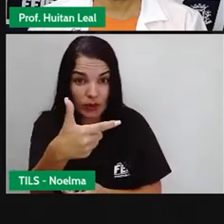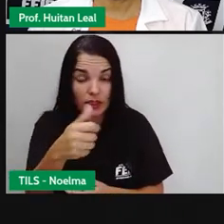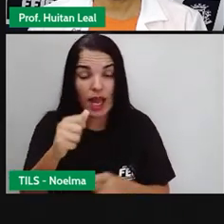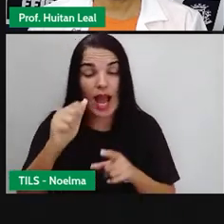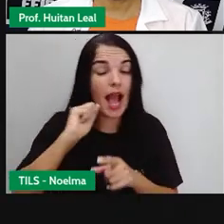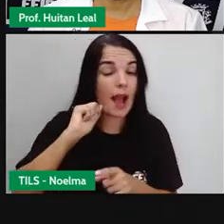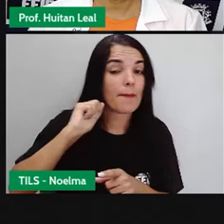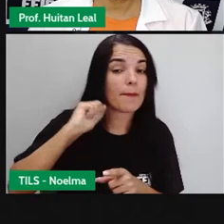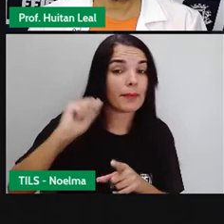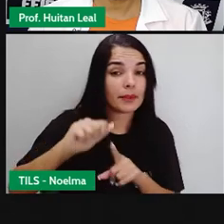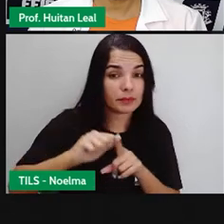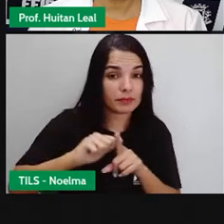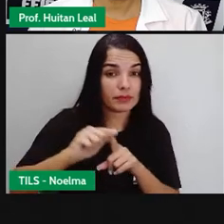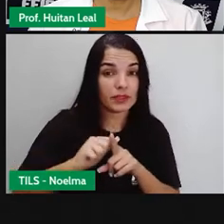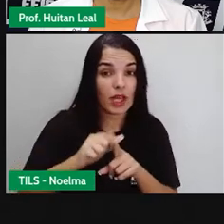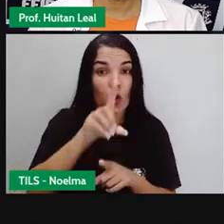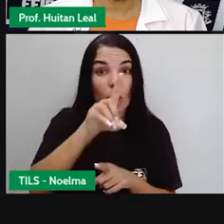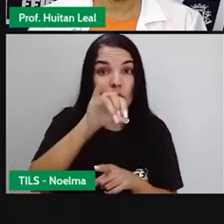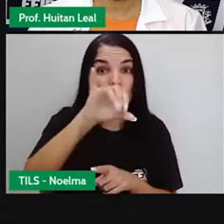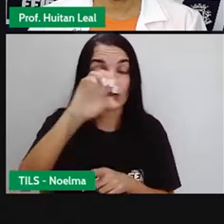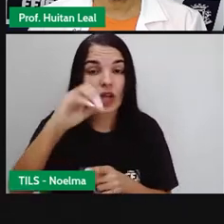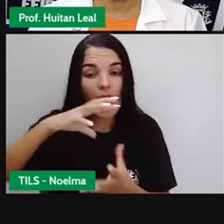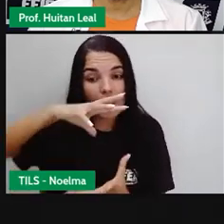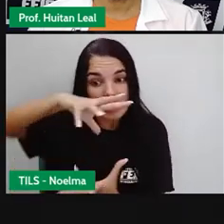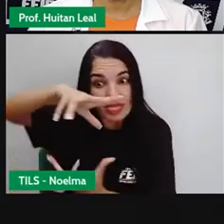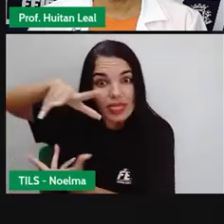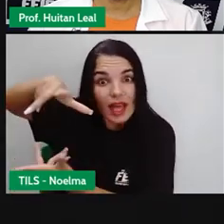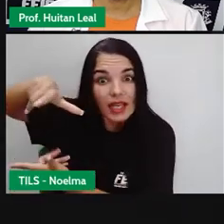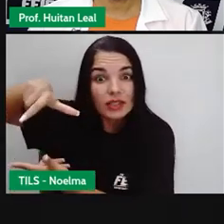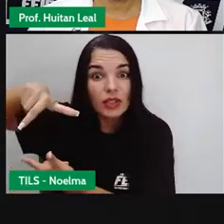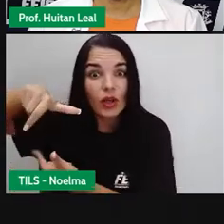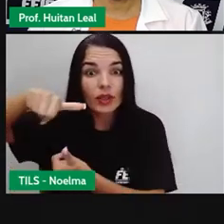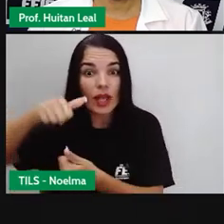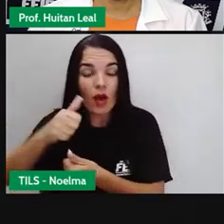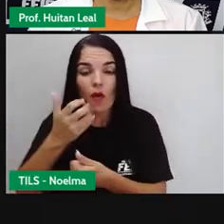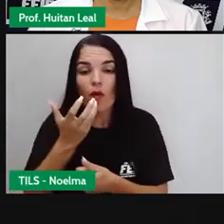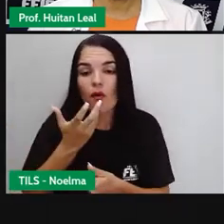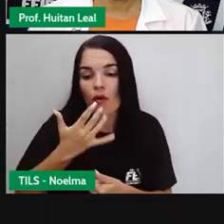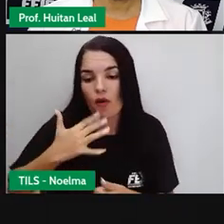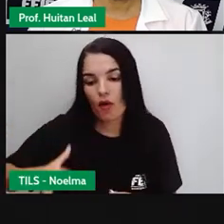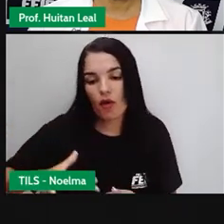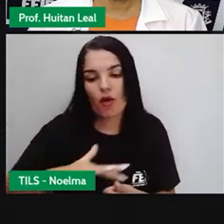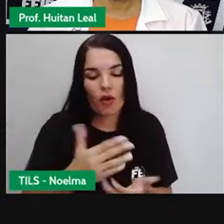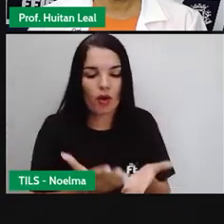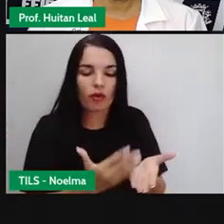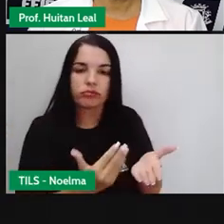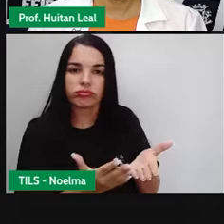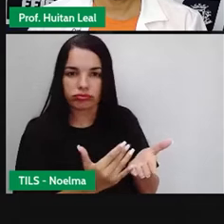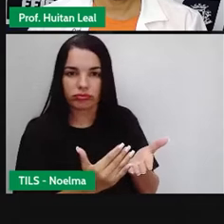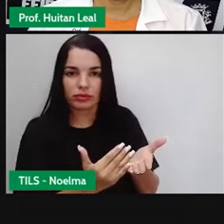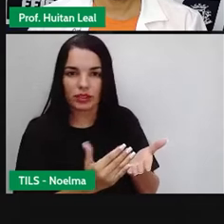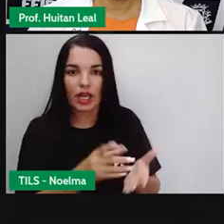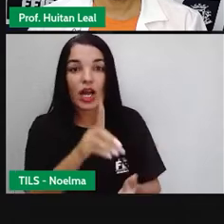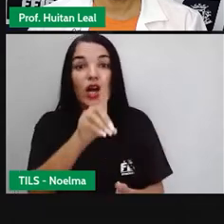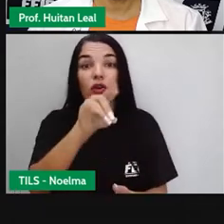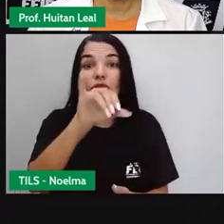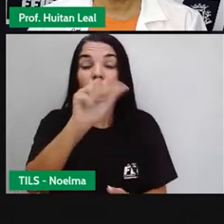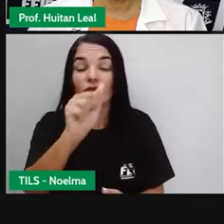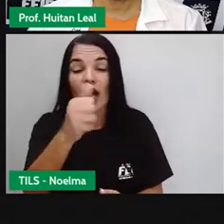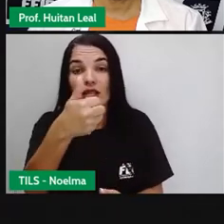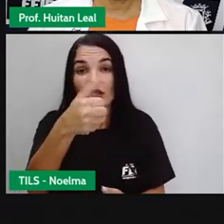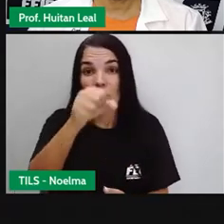comemora o dia internacional do livro infantil. No dia 18, o dia nacional do livro infantil.